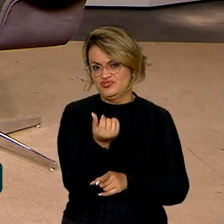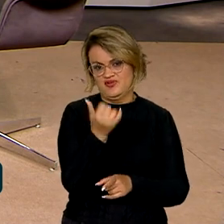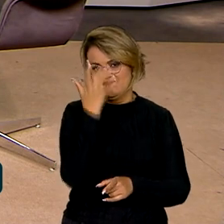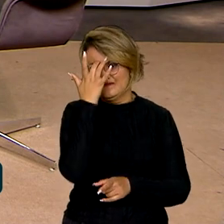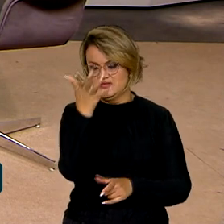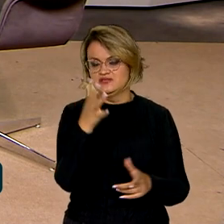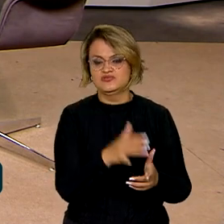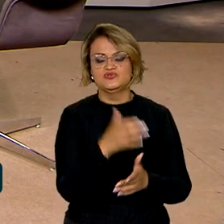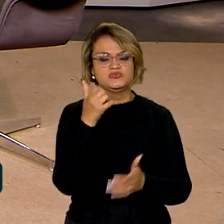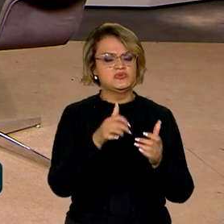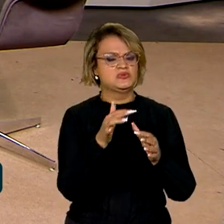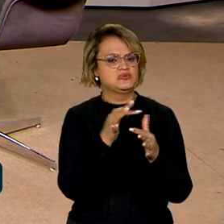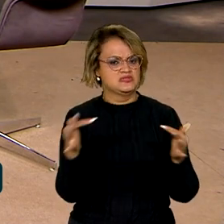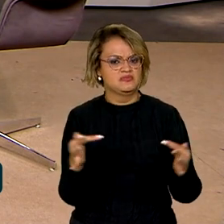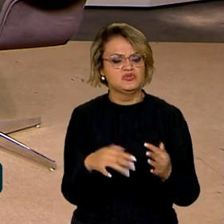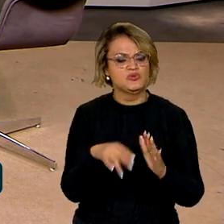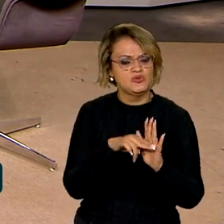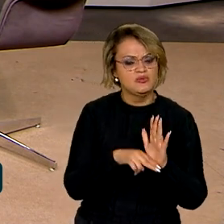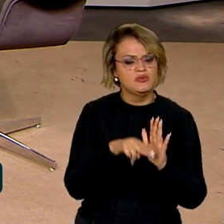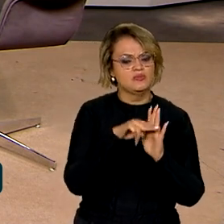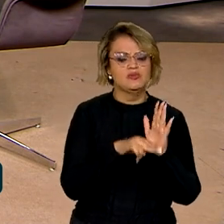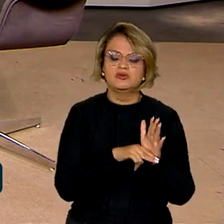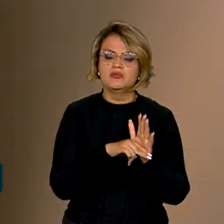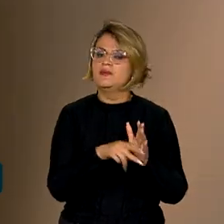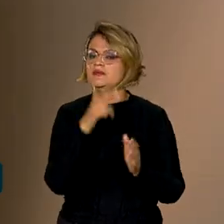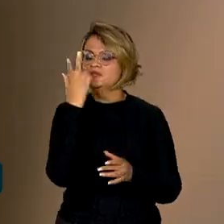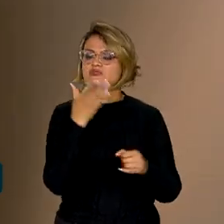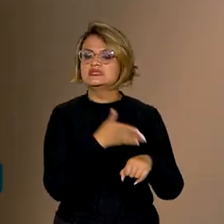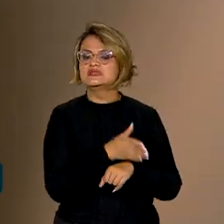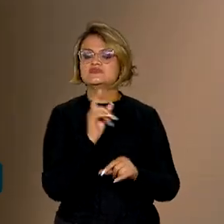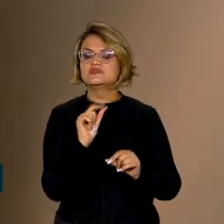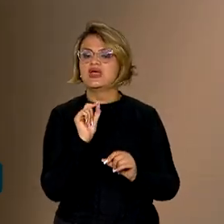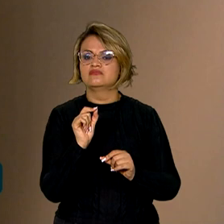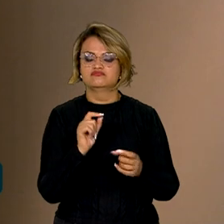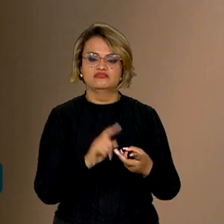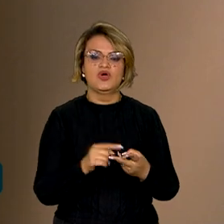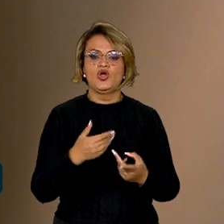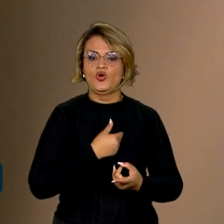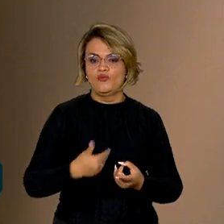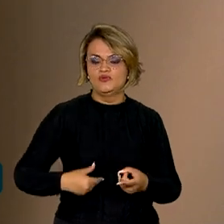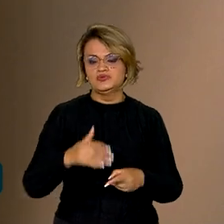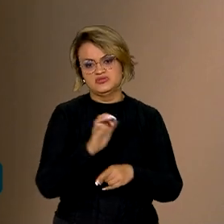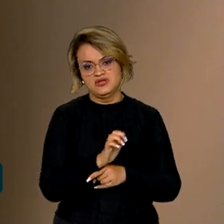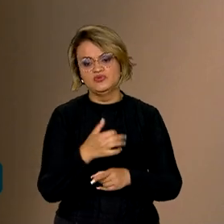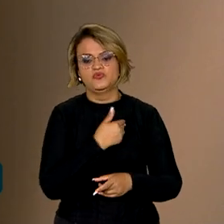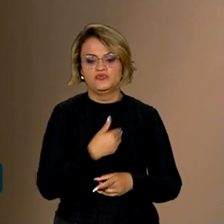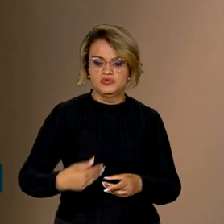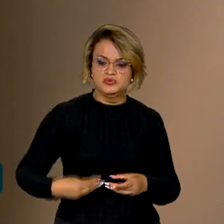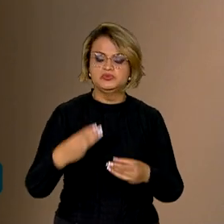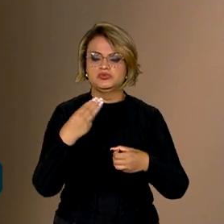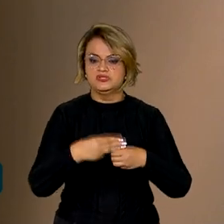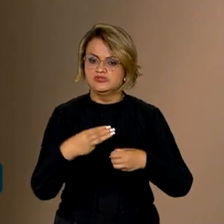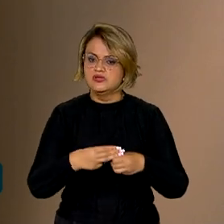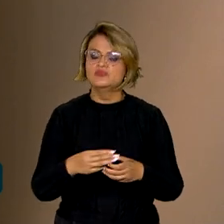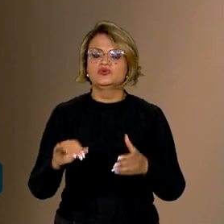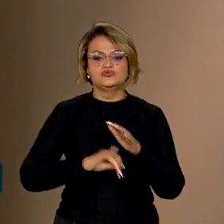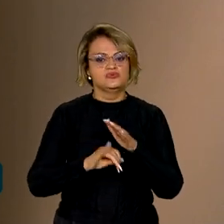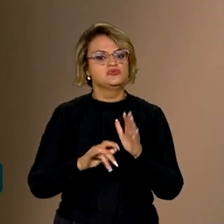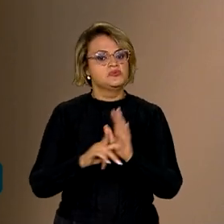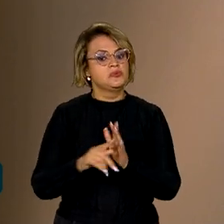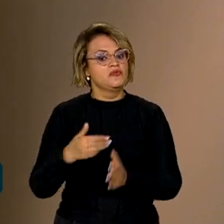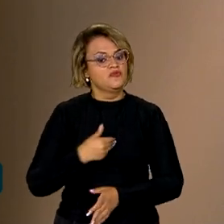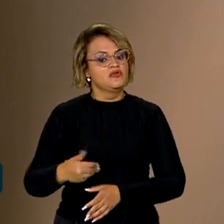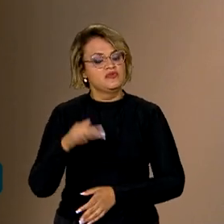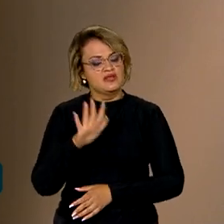gente simplificou bastante as normas. Quem pode acessar? Governos estaduais, governos municipais, instituições do governo federal,